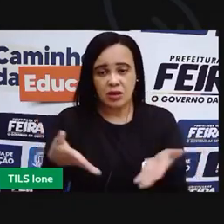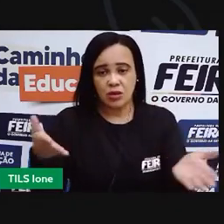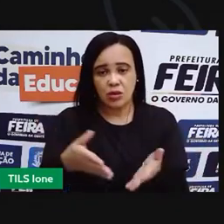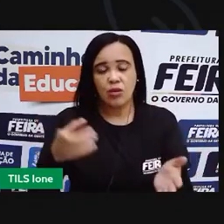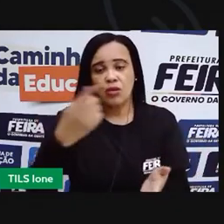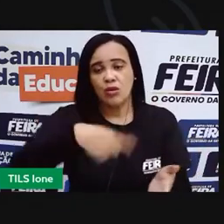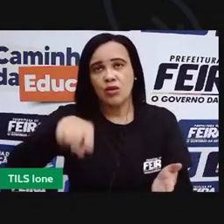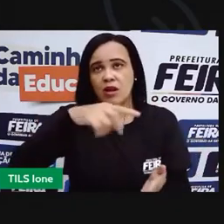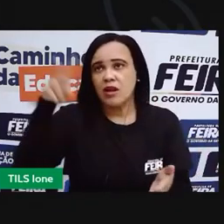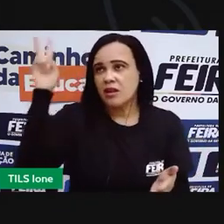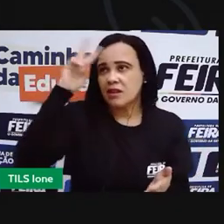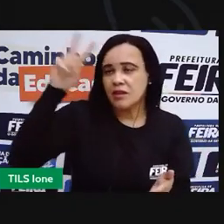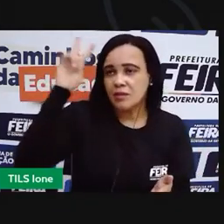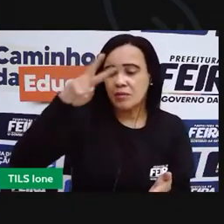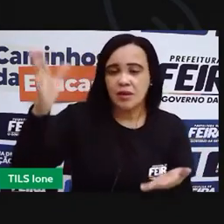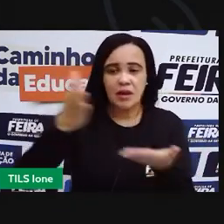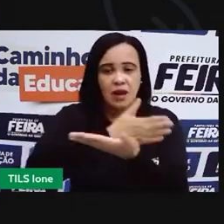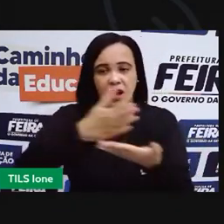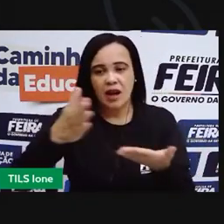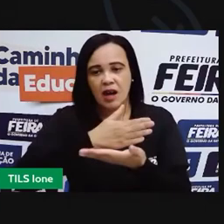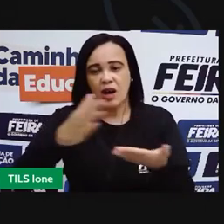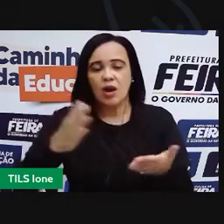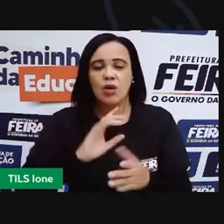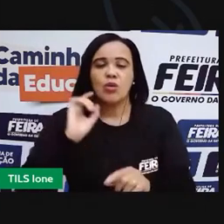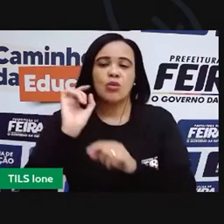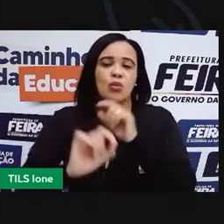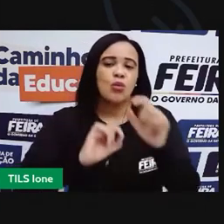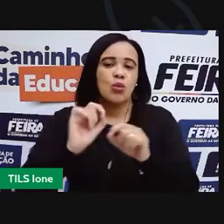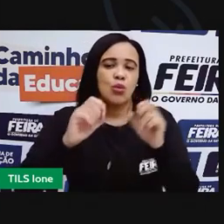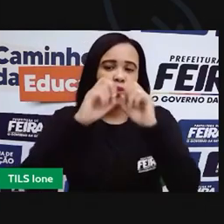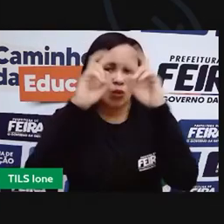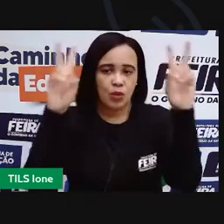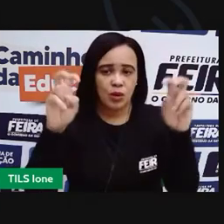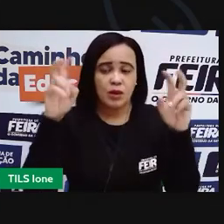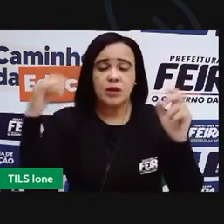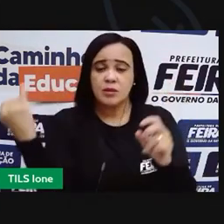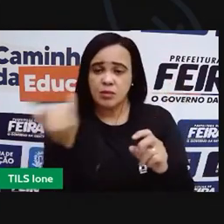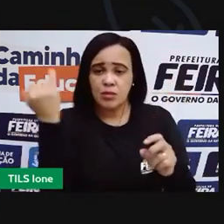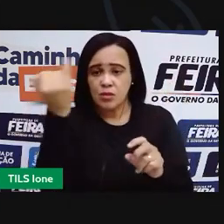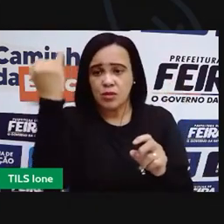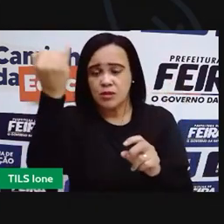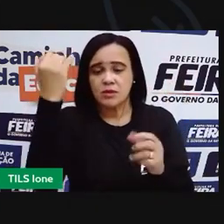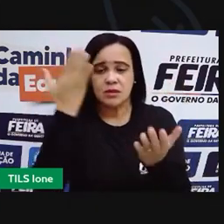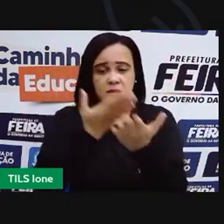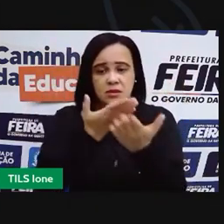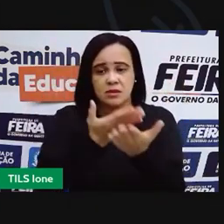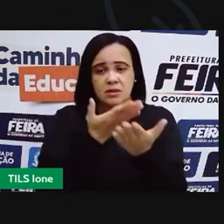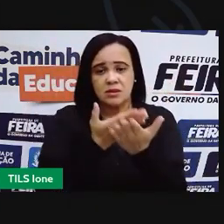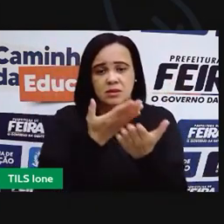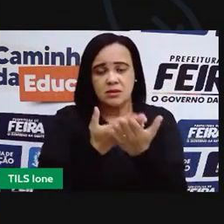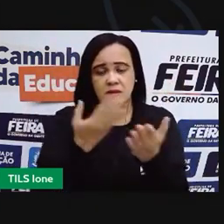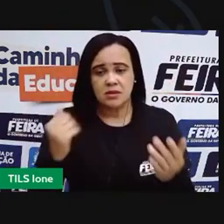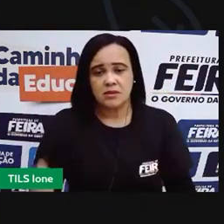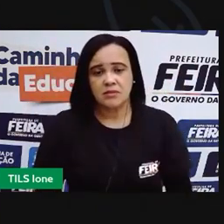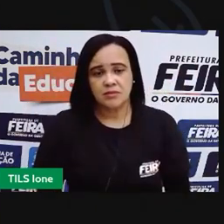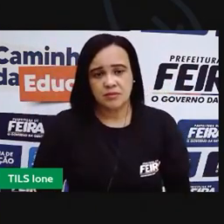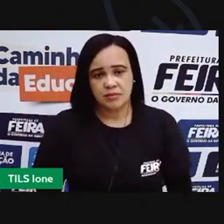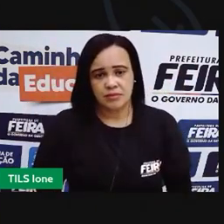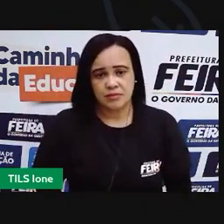relembrar alguns pontos que foram trabalhados durante essa aula. Vamos fazer esse